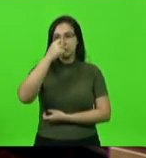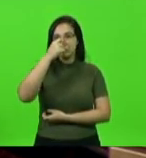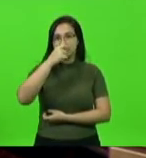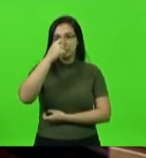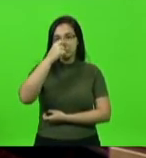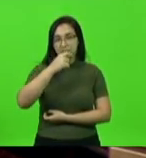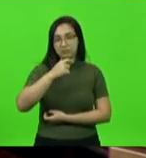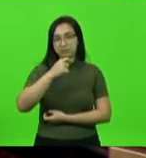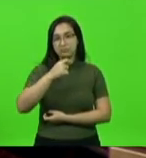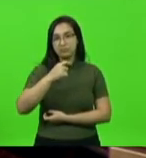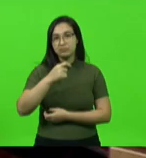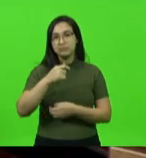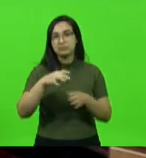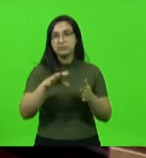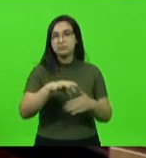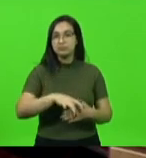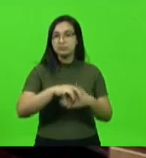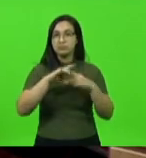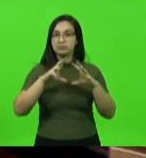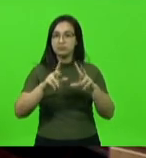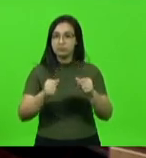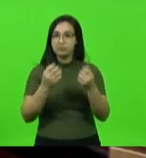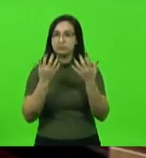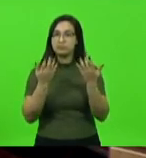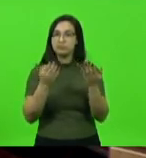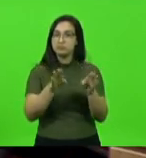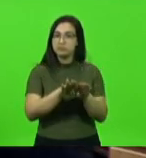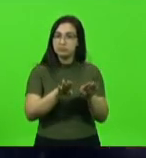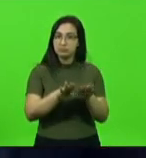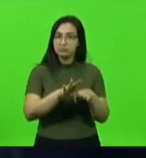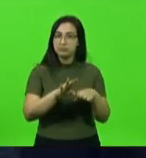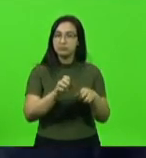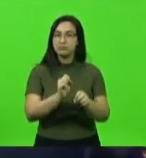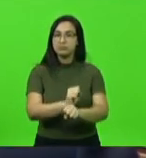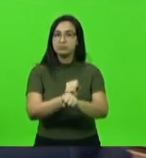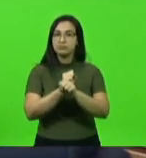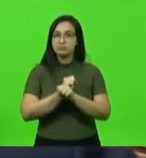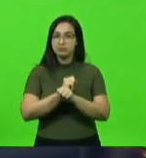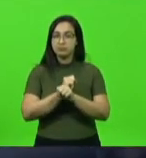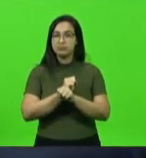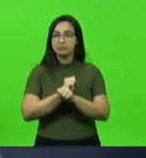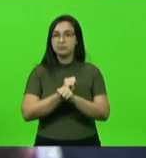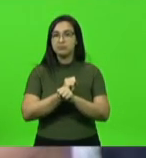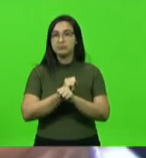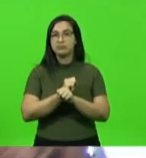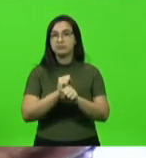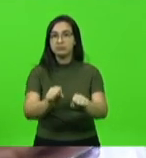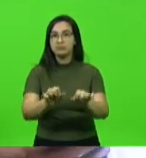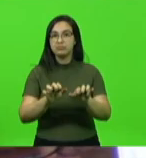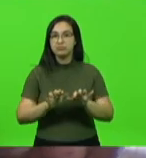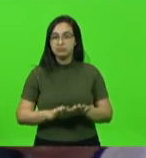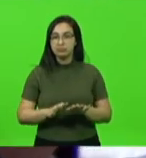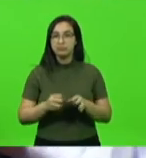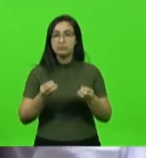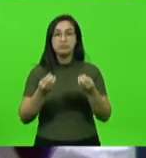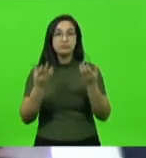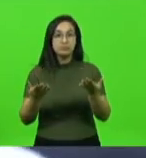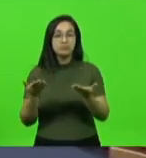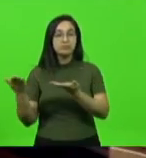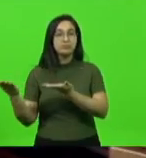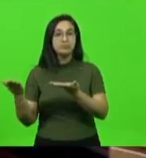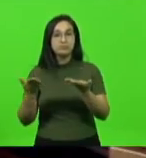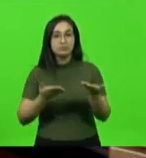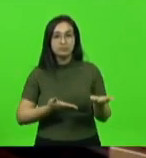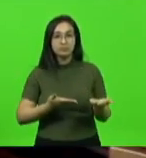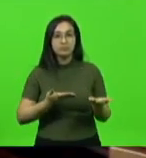quiesciência dos líderes dos partidos, suspendeu a sessão a fim de que o embaixador mirim do Ministério da Saúde, Igor Moser, fizesse uso da